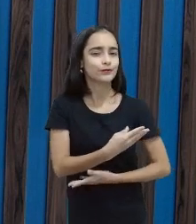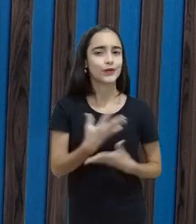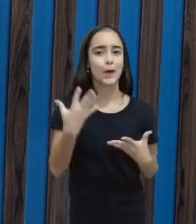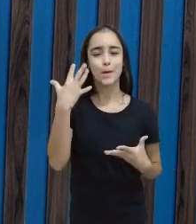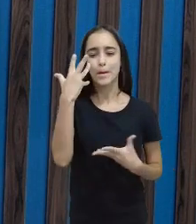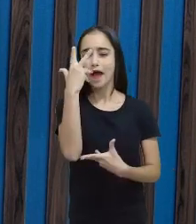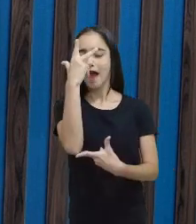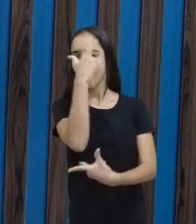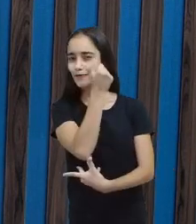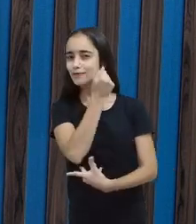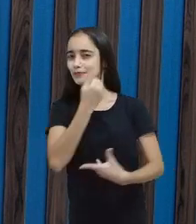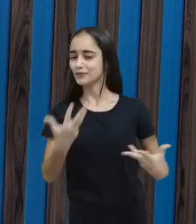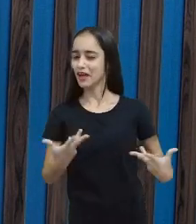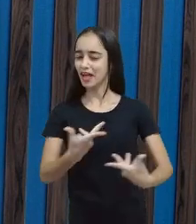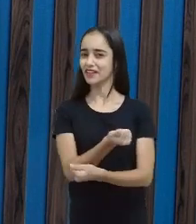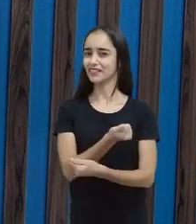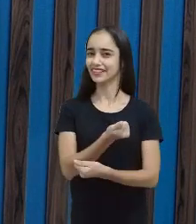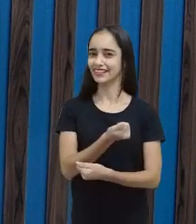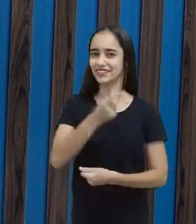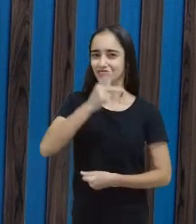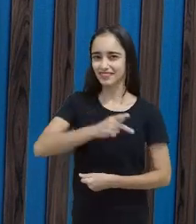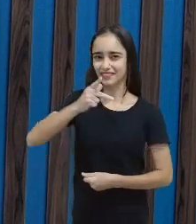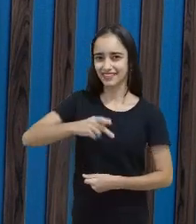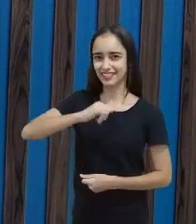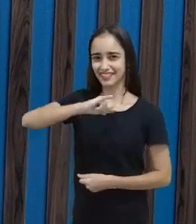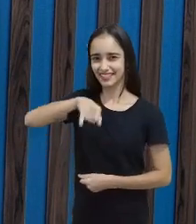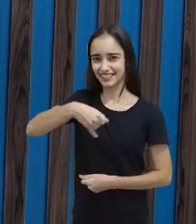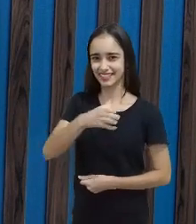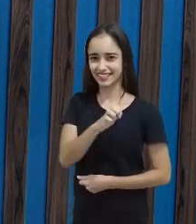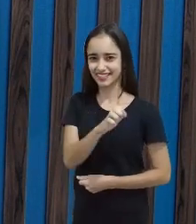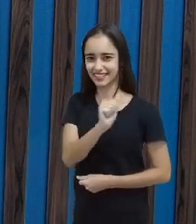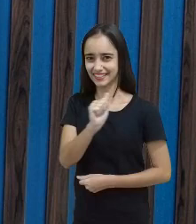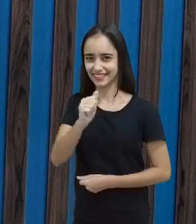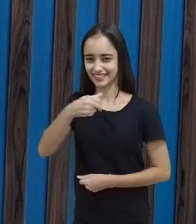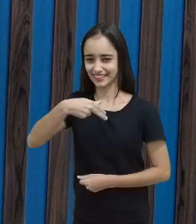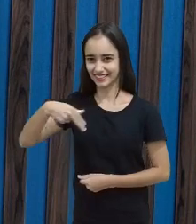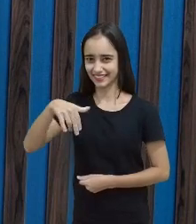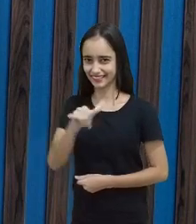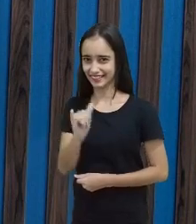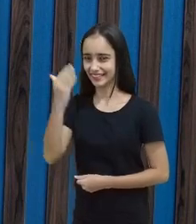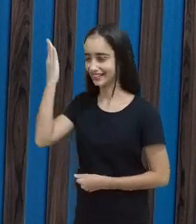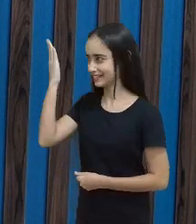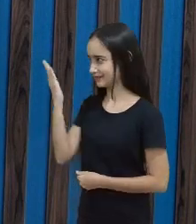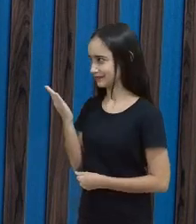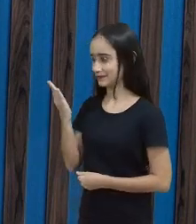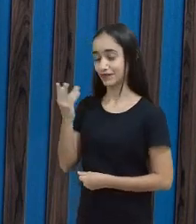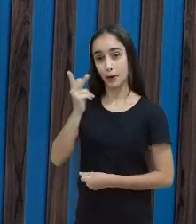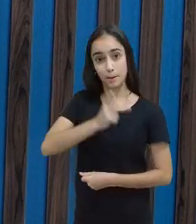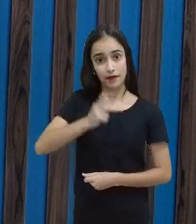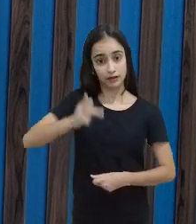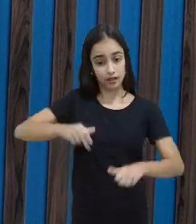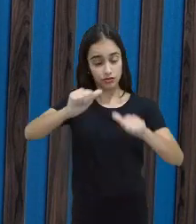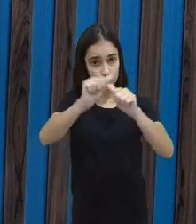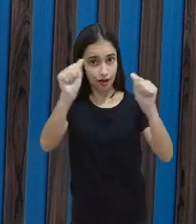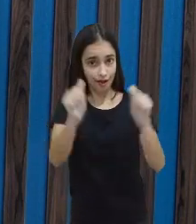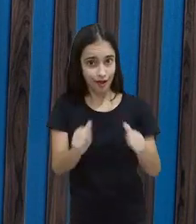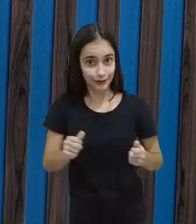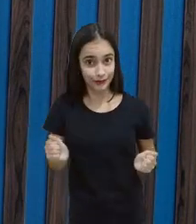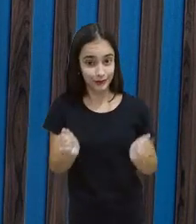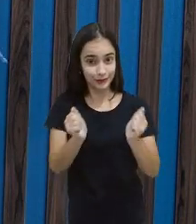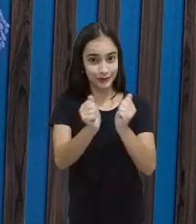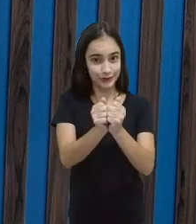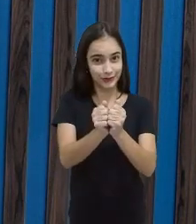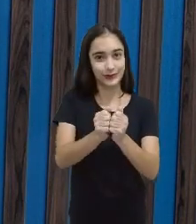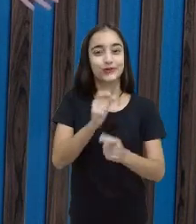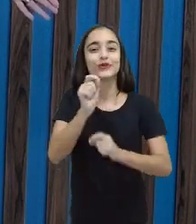lindos! Eu aqui de novo, a professora Dini, professora de arte de vocês, junto aqui